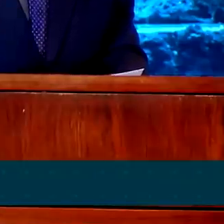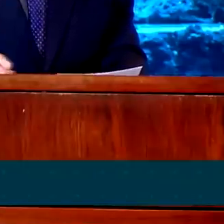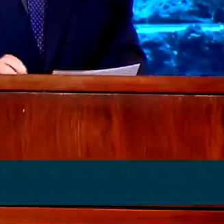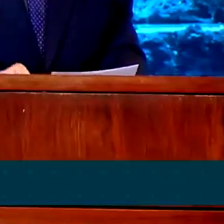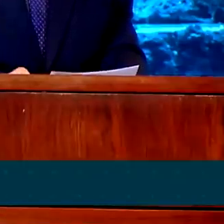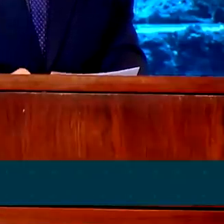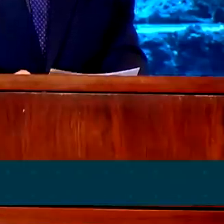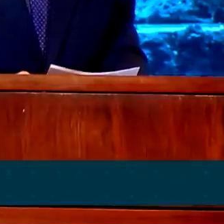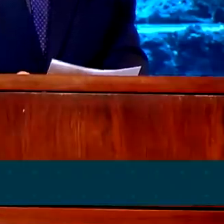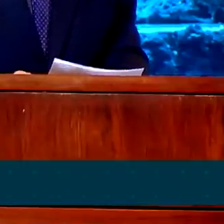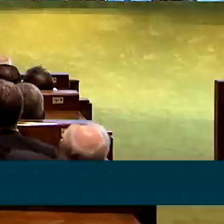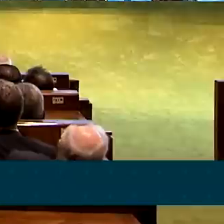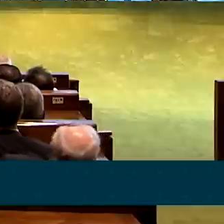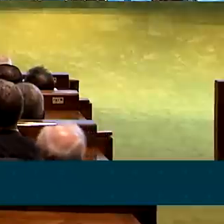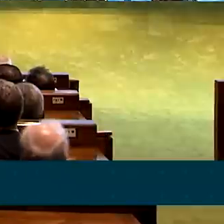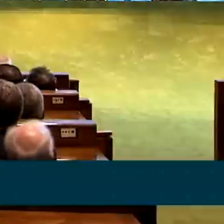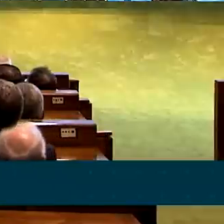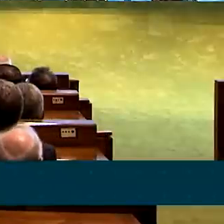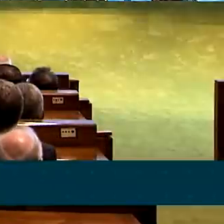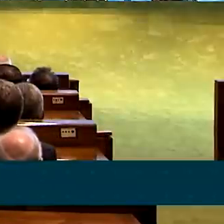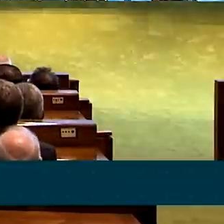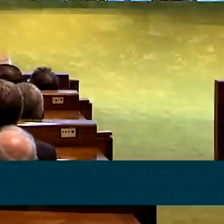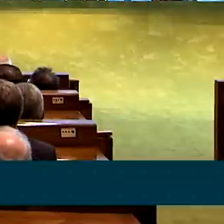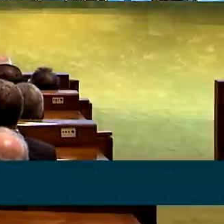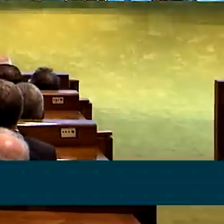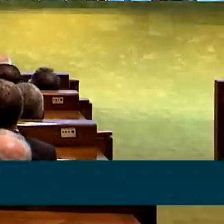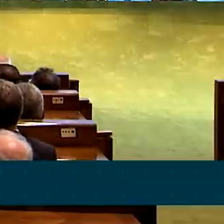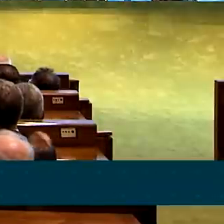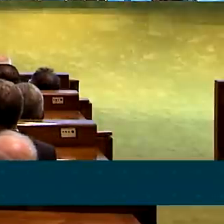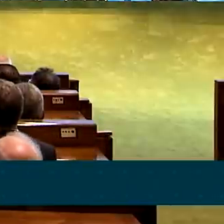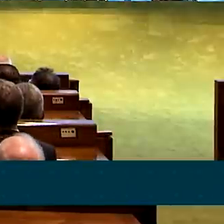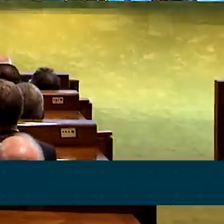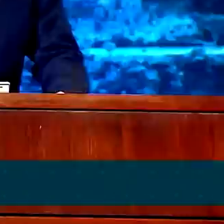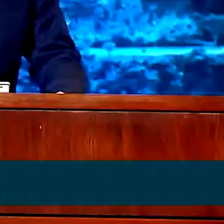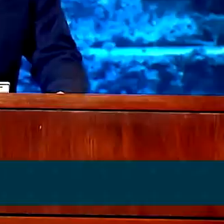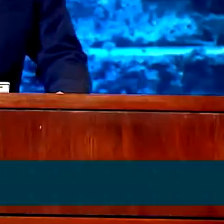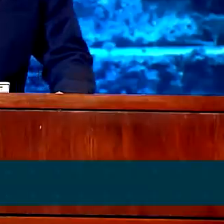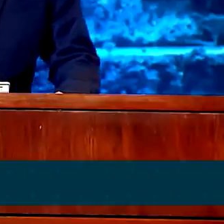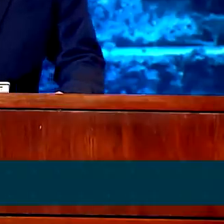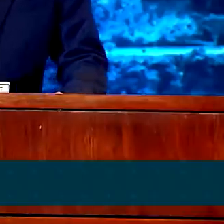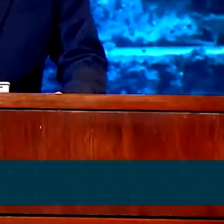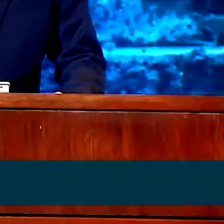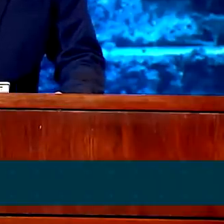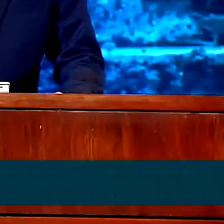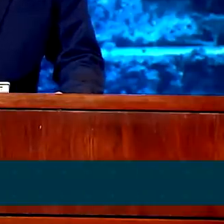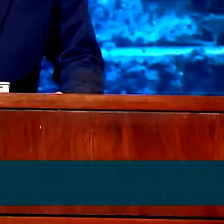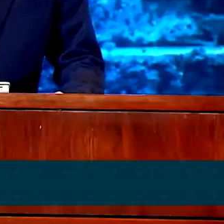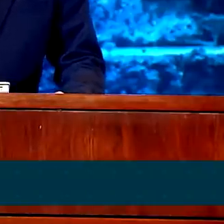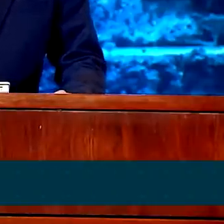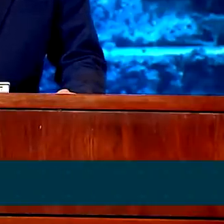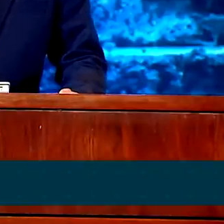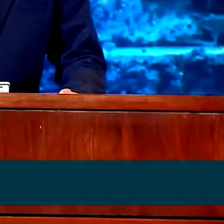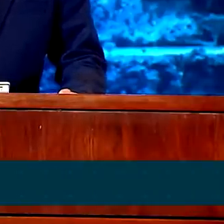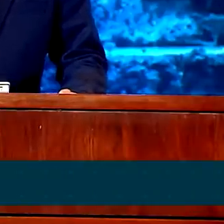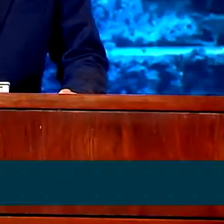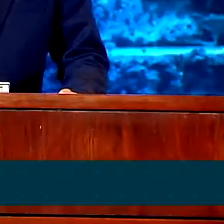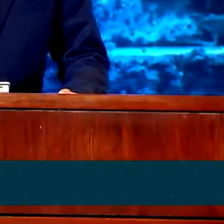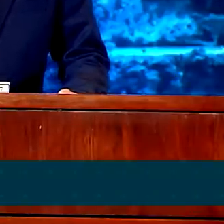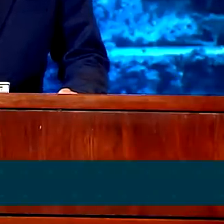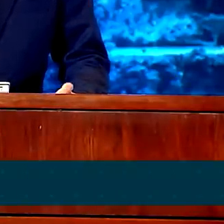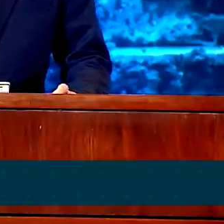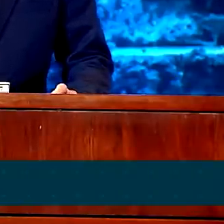custos acessíveis. O novo Brasil surgiu há pouco tempo. Vamos levar avante